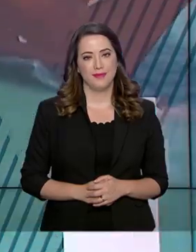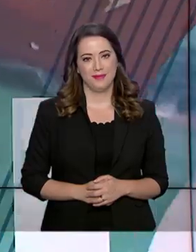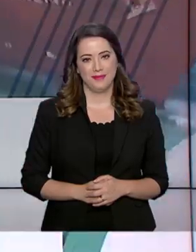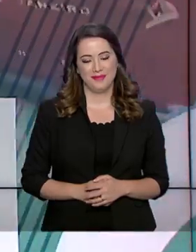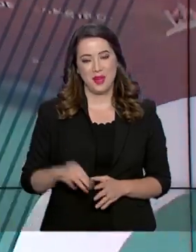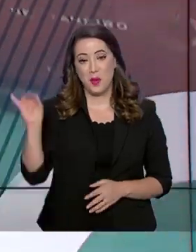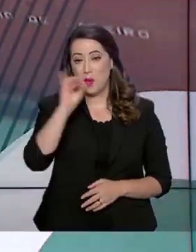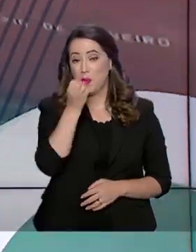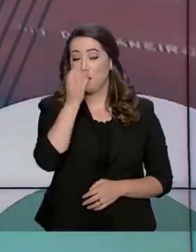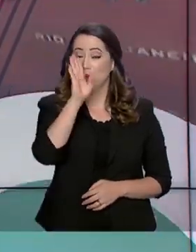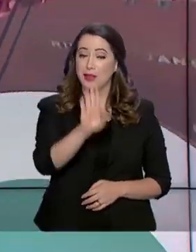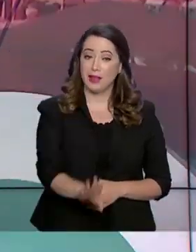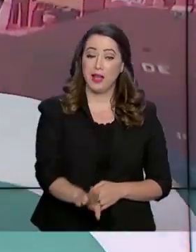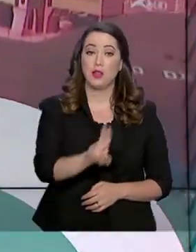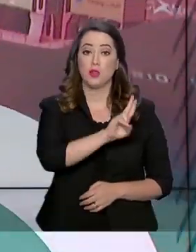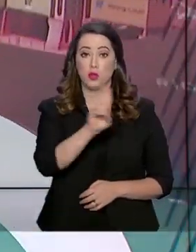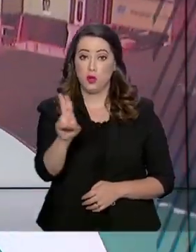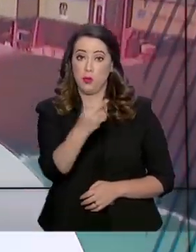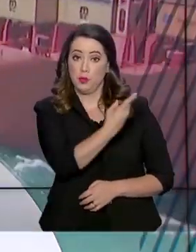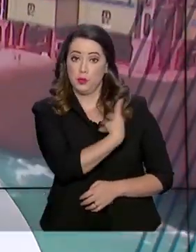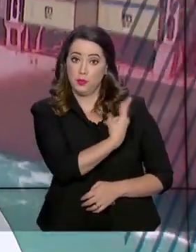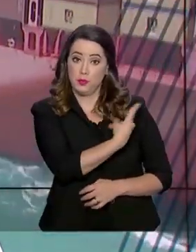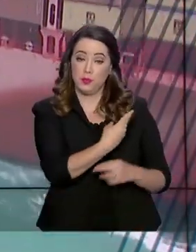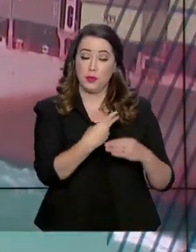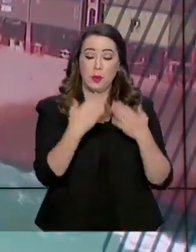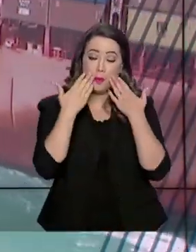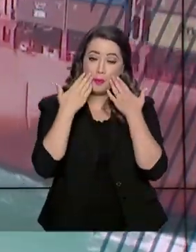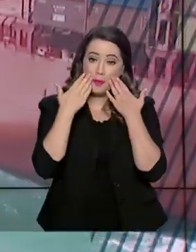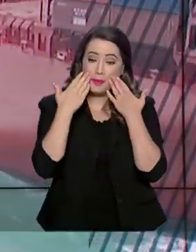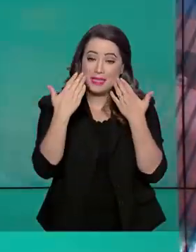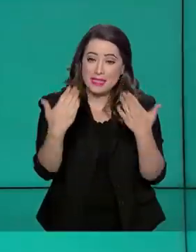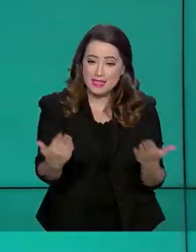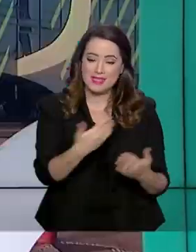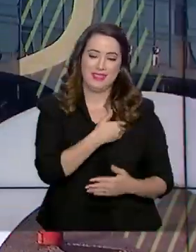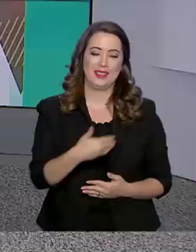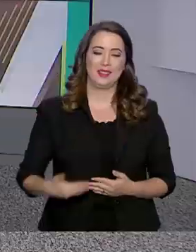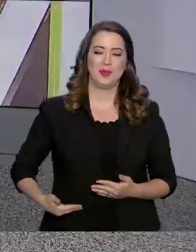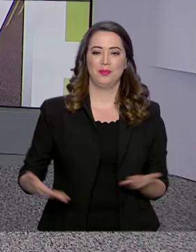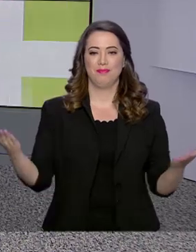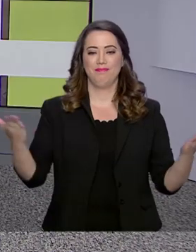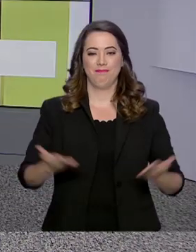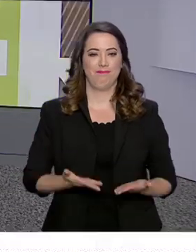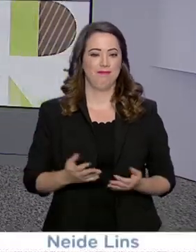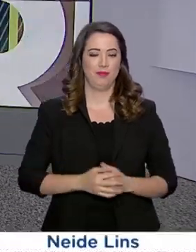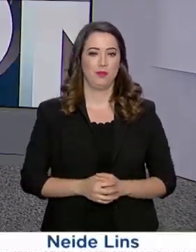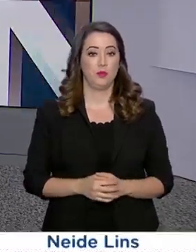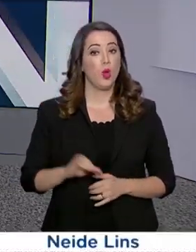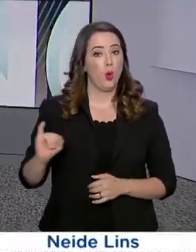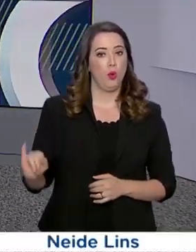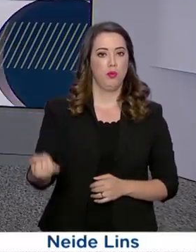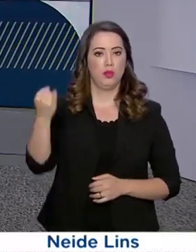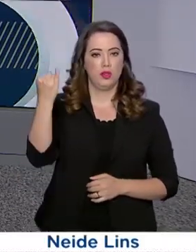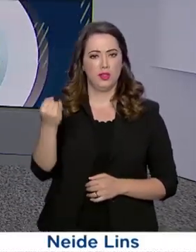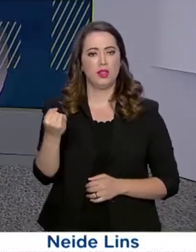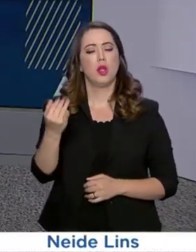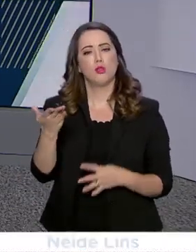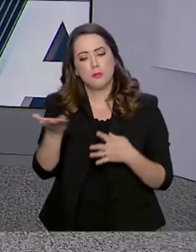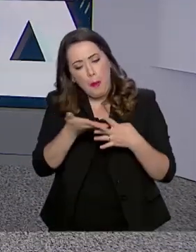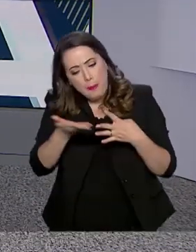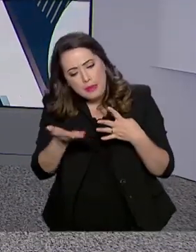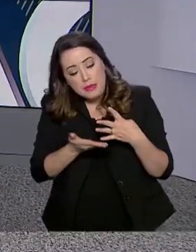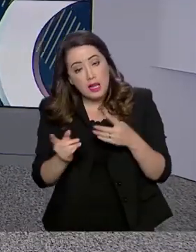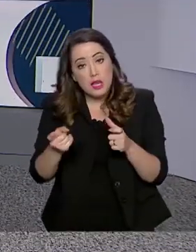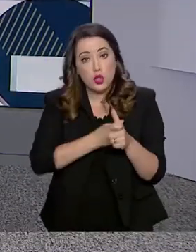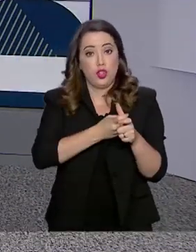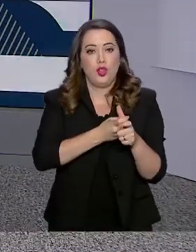Olá, boa tarde. Eu, Roberto Camargo, já estou de volta com o governo agora. Oportunidade para renegociar dívidas